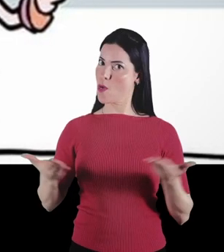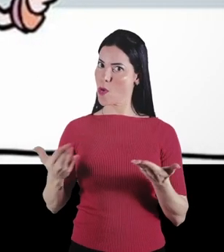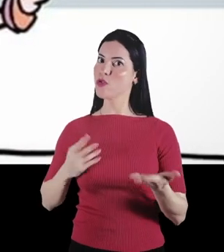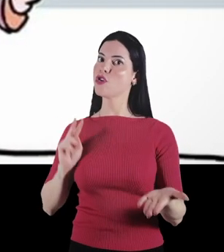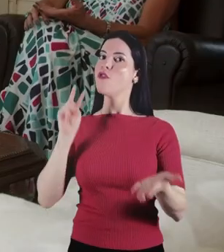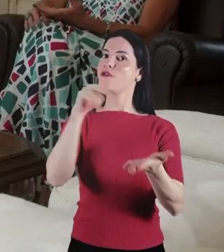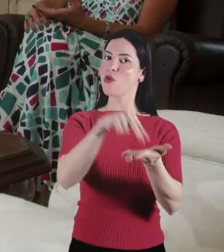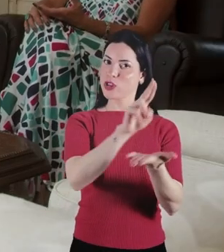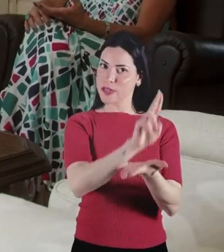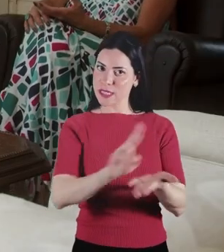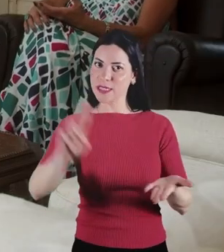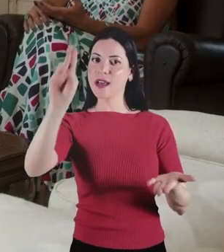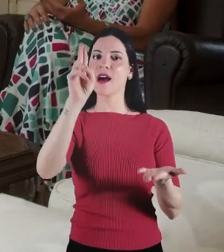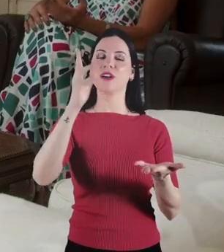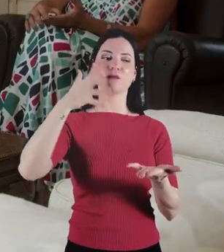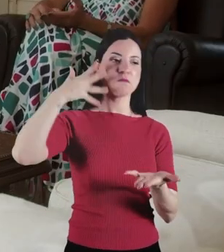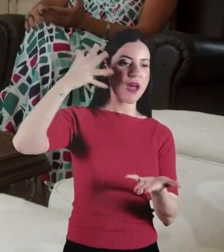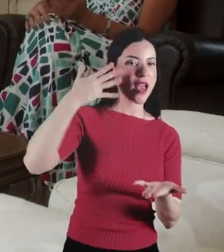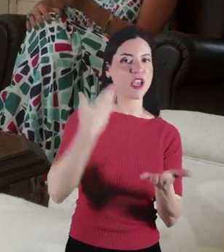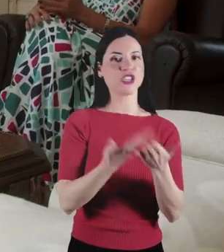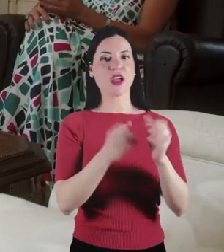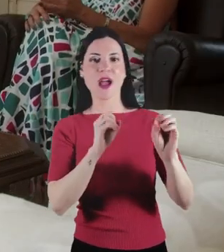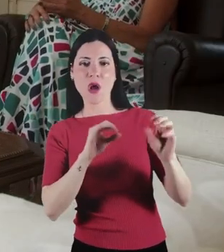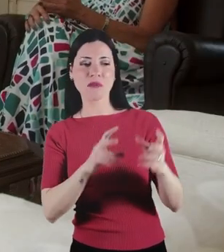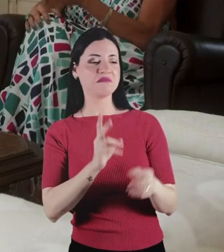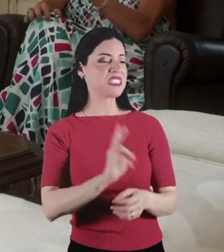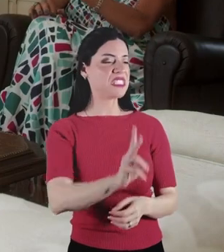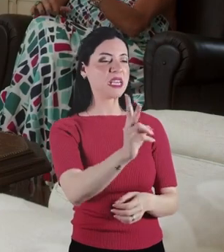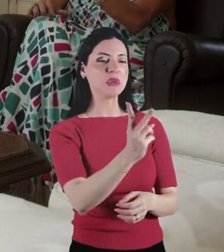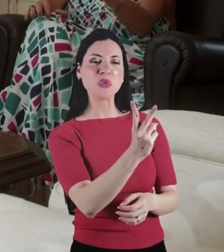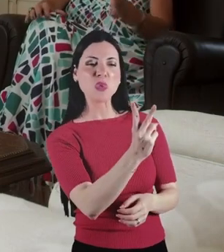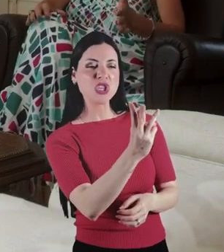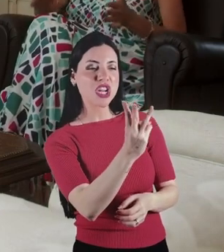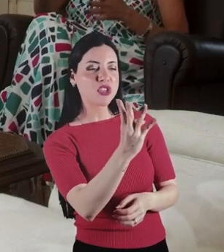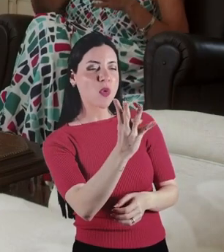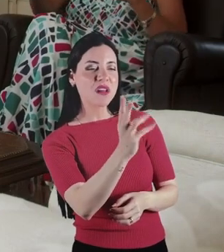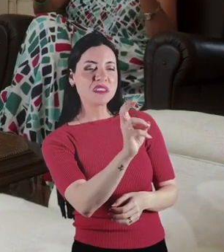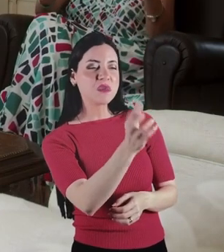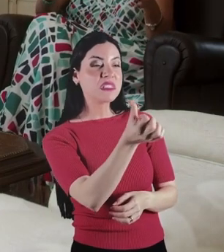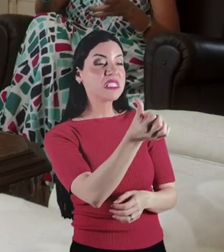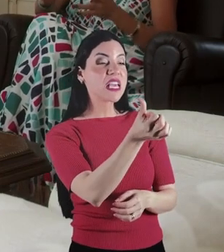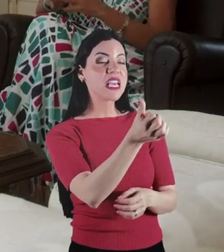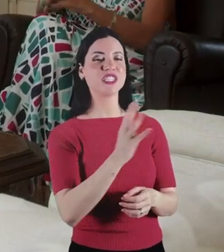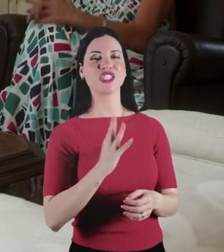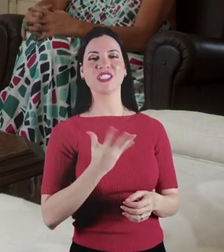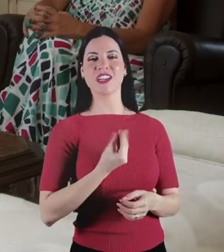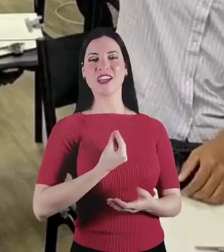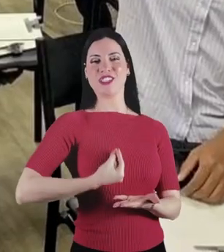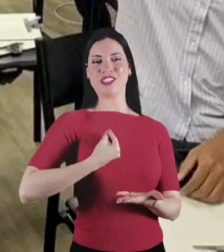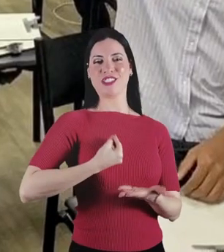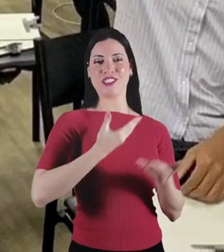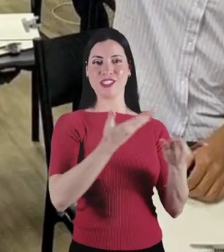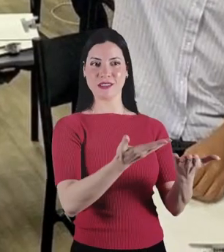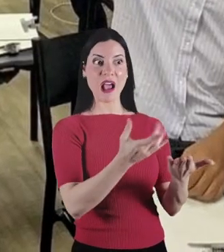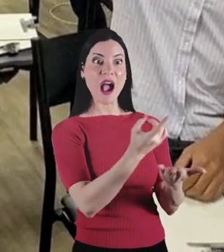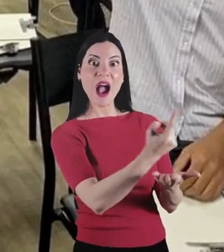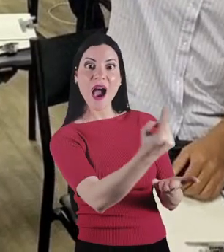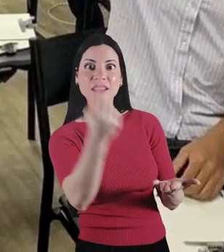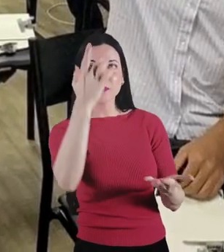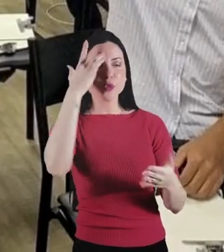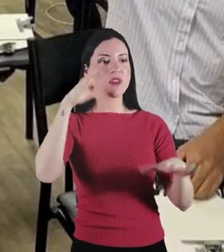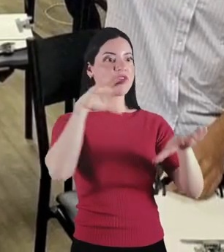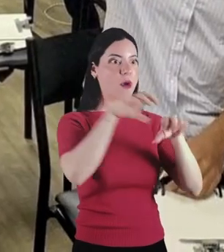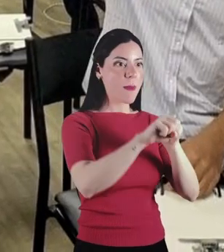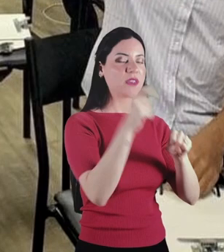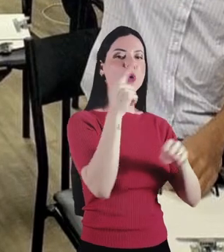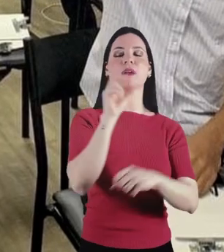Hoje eu vou nas universidades, às vezes, fazer palestras, aula, sempre tem duas, três, cinco, seis trans. E cada pessoa dessa,